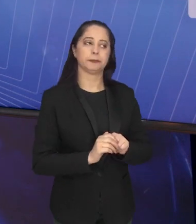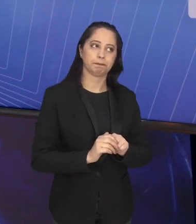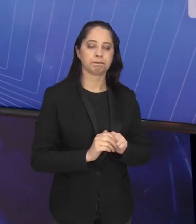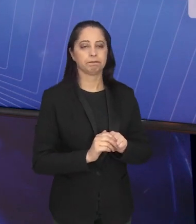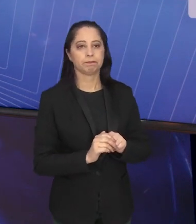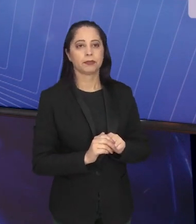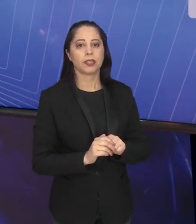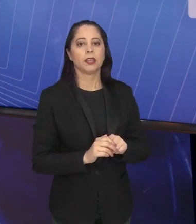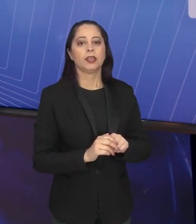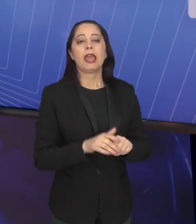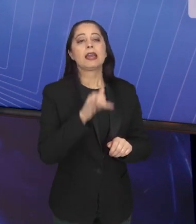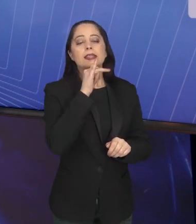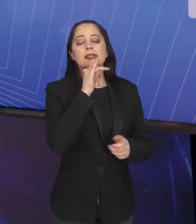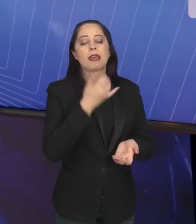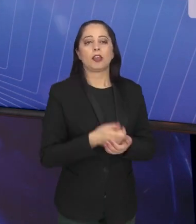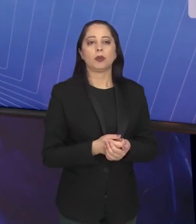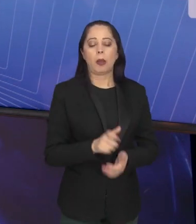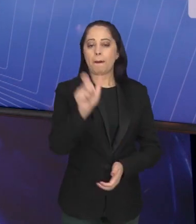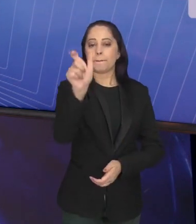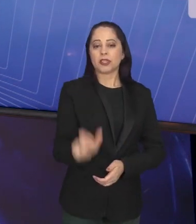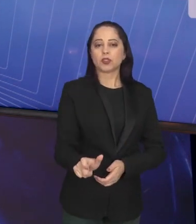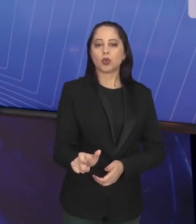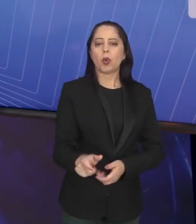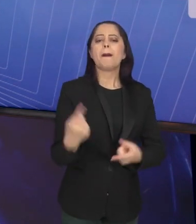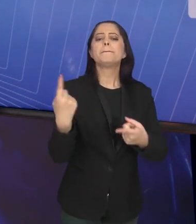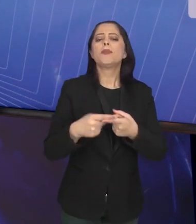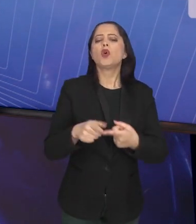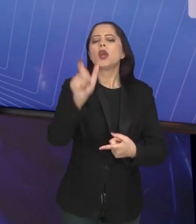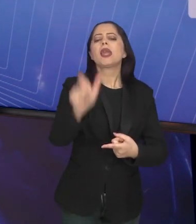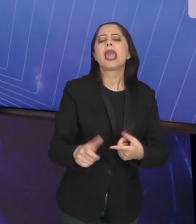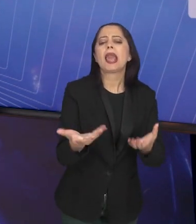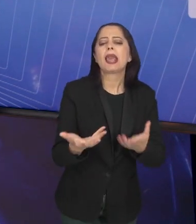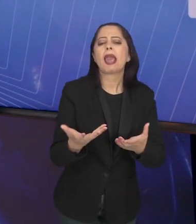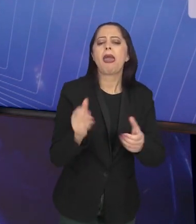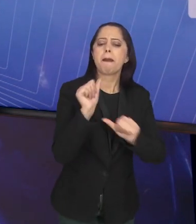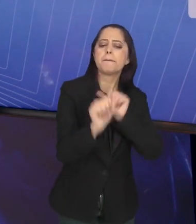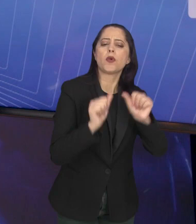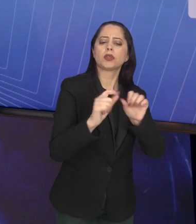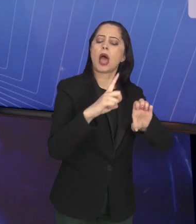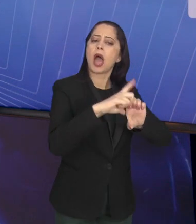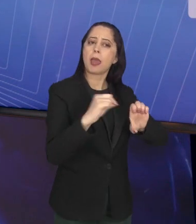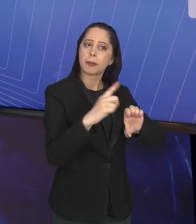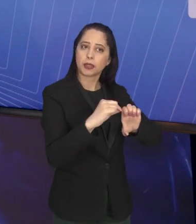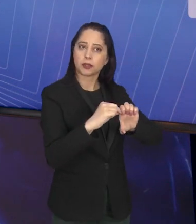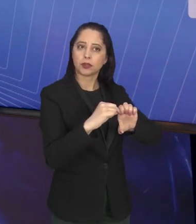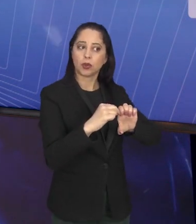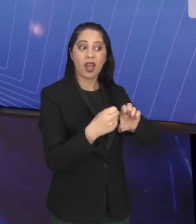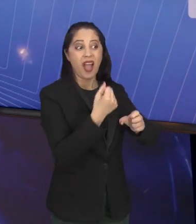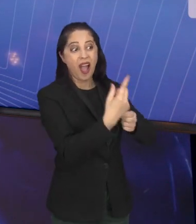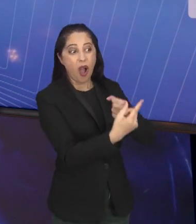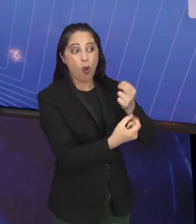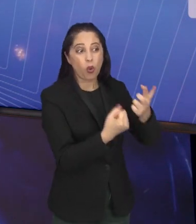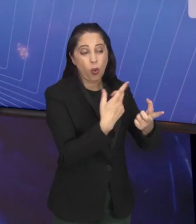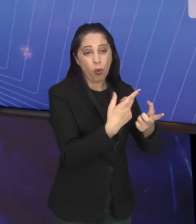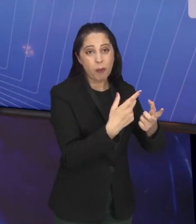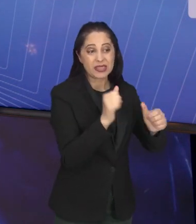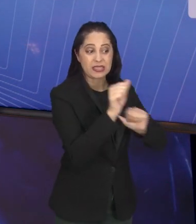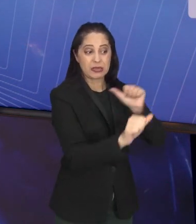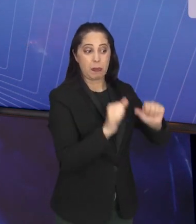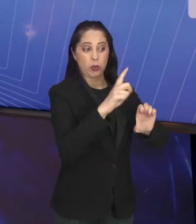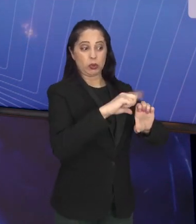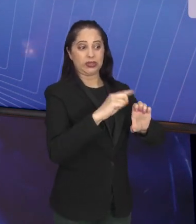começar. Como é que alguém quer virar empreendedor? Quando ele decide. Algumas pessoas, por necessidade,